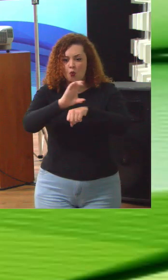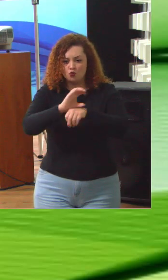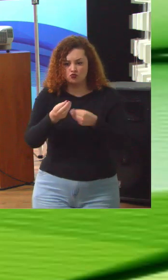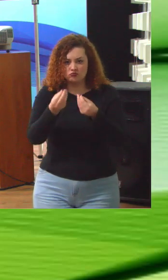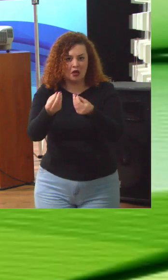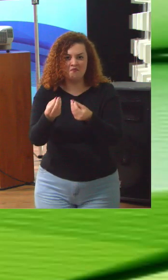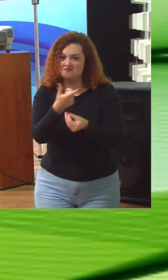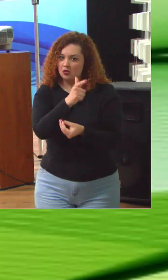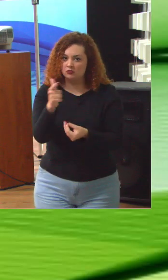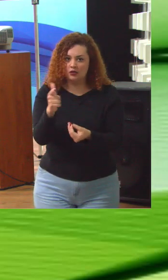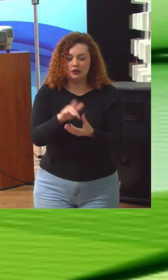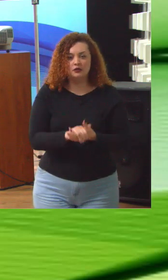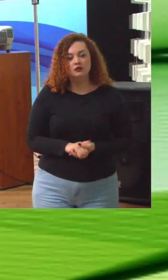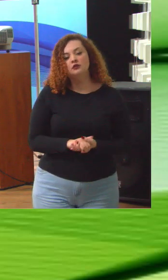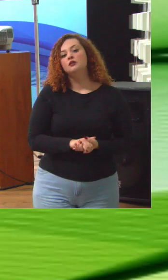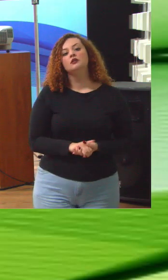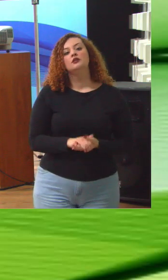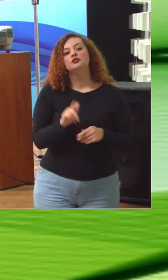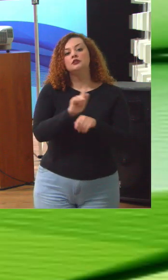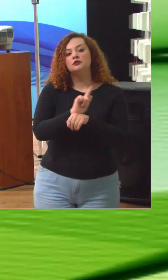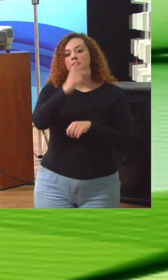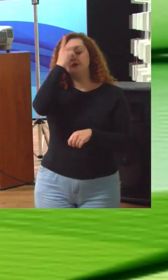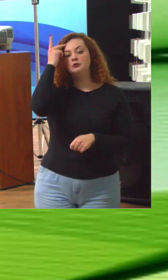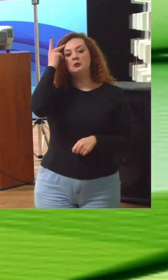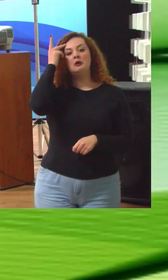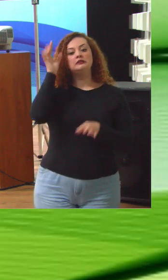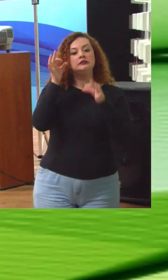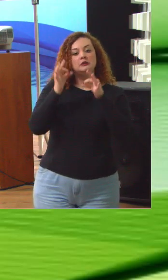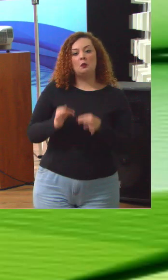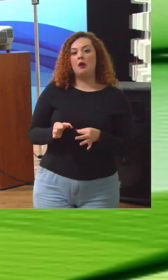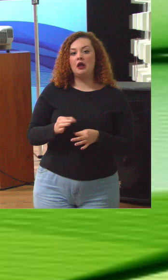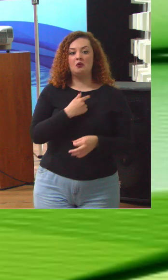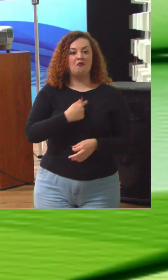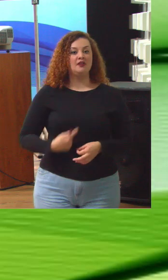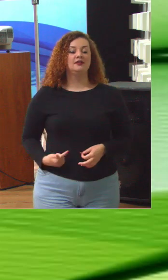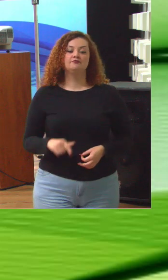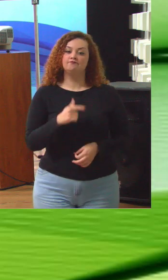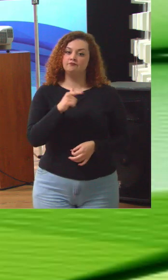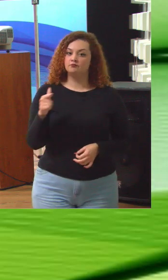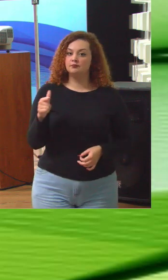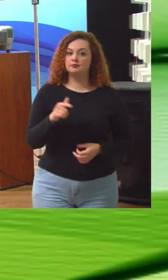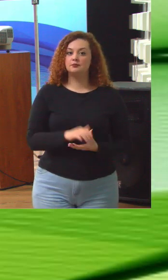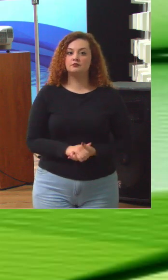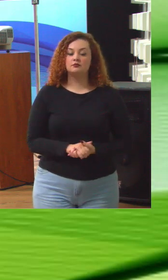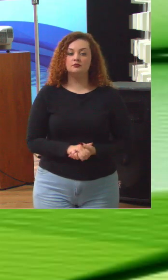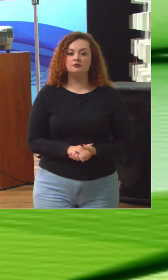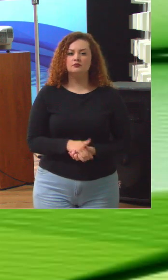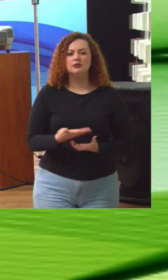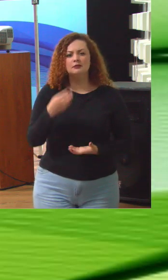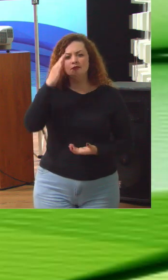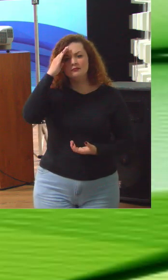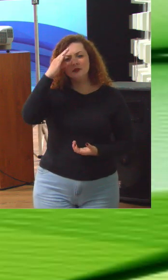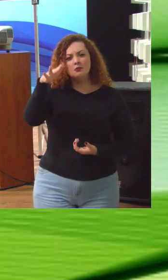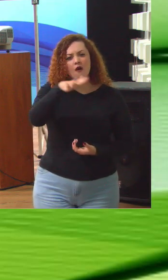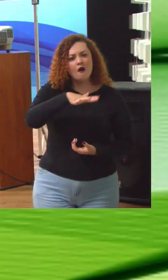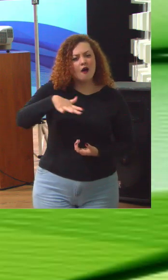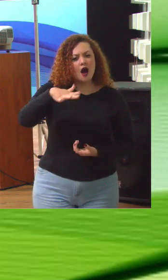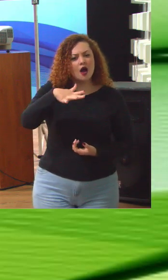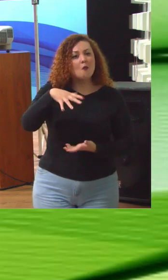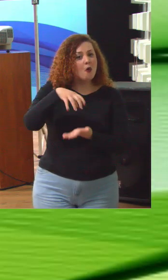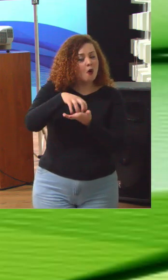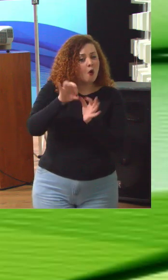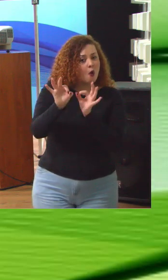não tenho gestão de pessoas adequada nem governança na principal área de uma organização